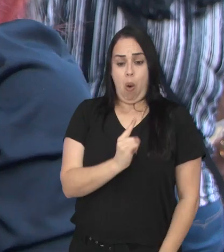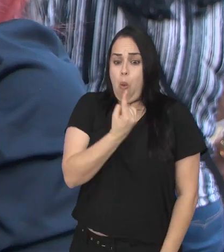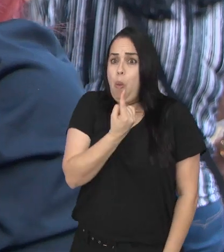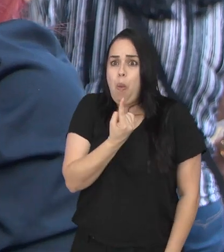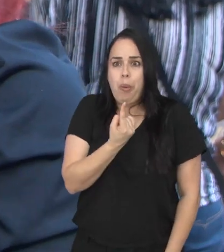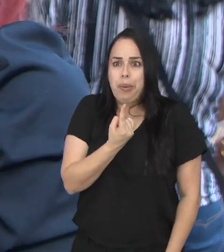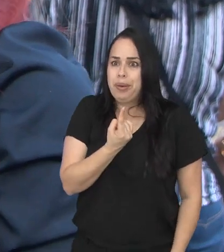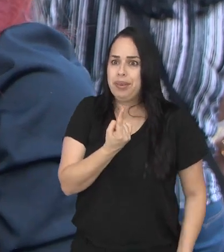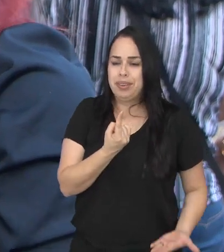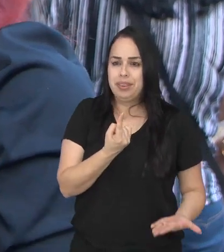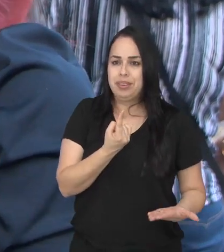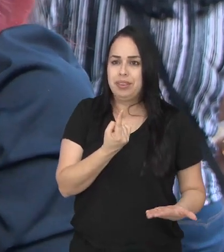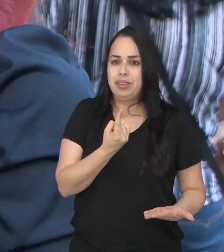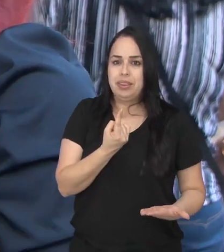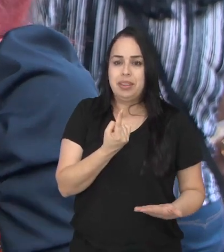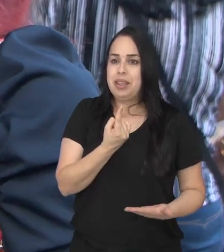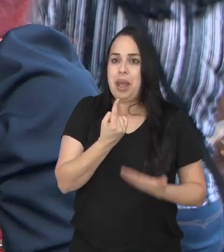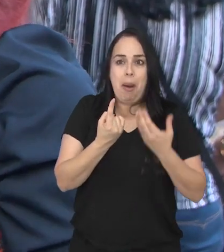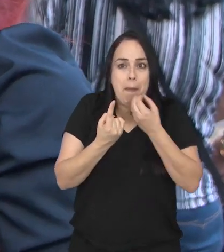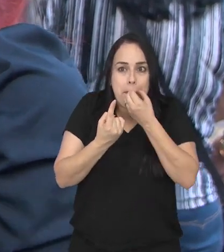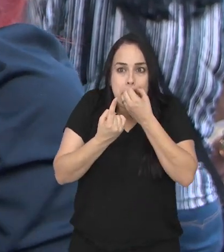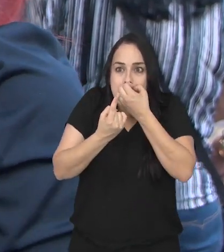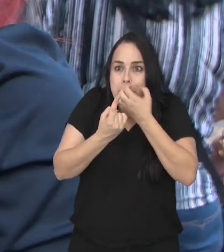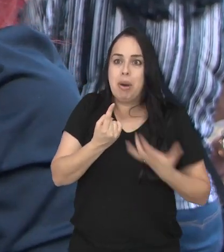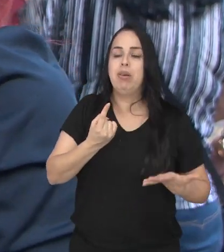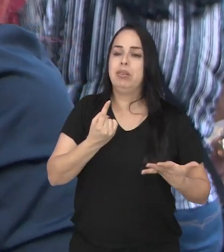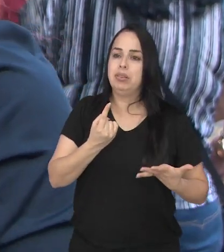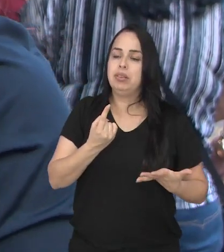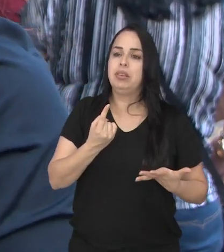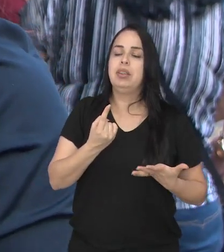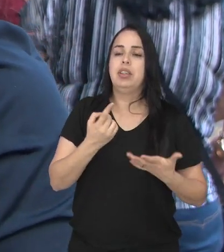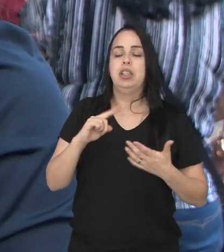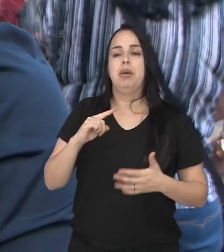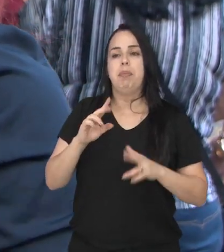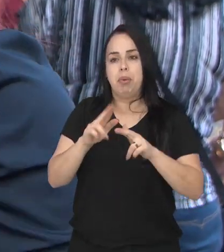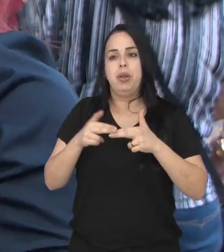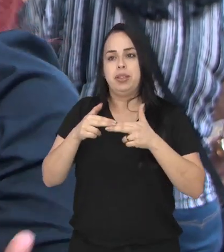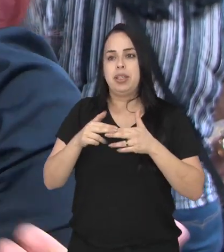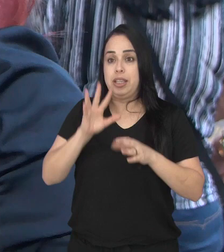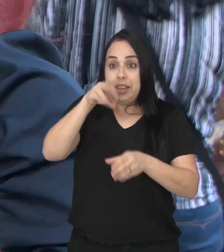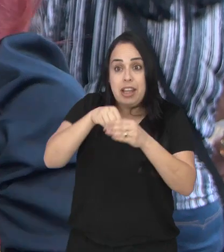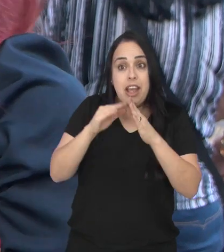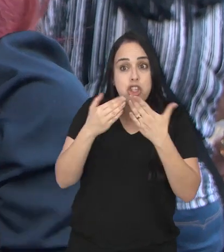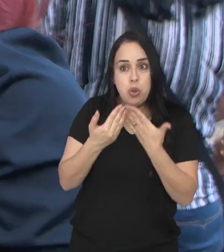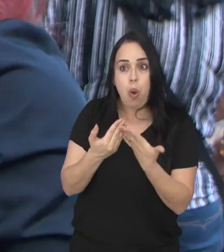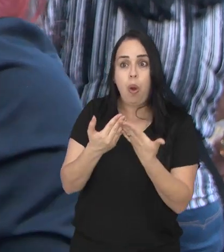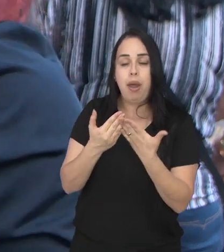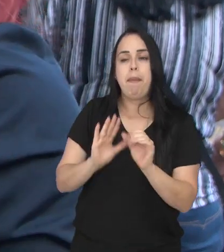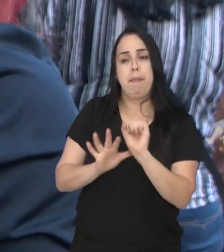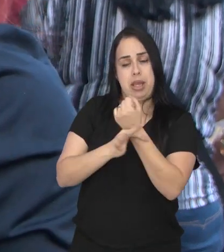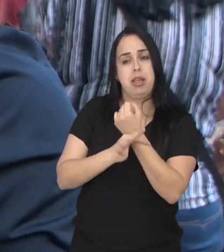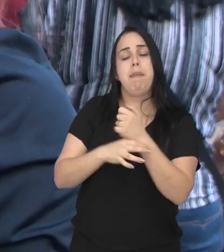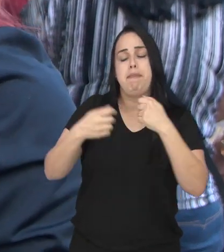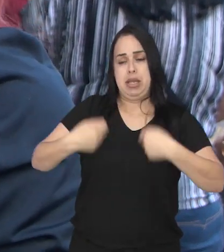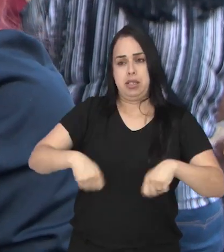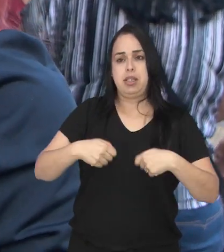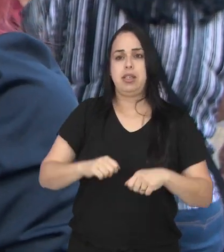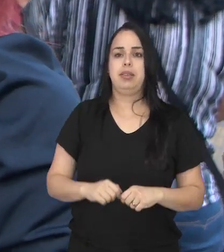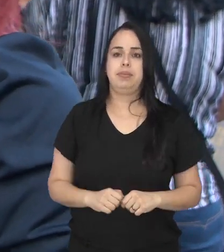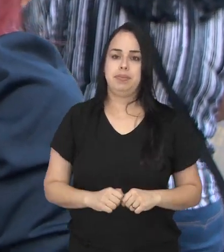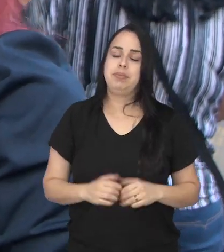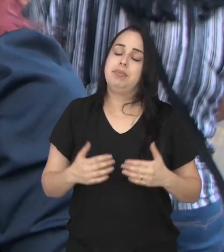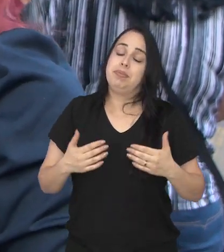é o único, então é o único bem que eu tenho. Então a gente quer que na escola esteja seguro, com